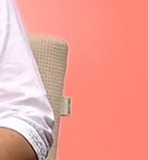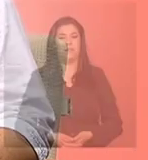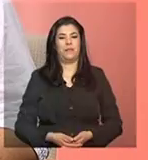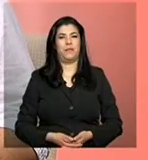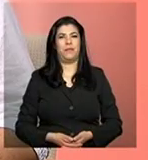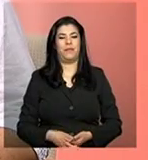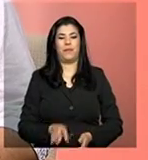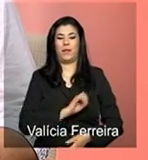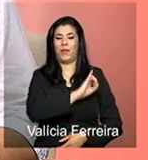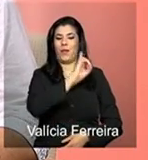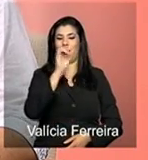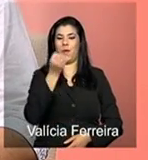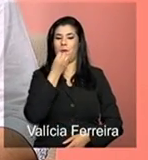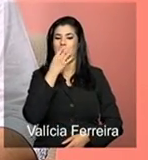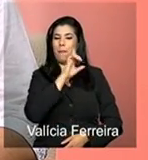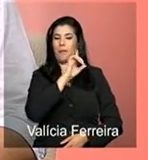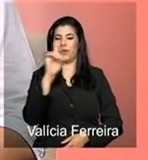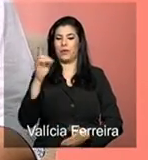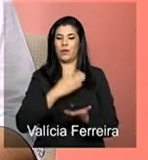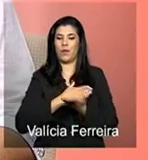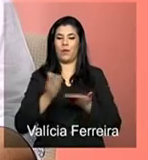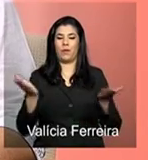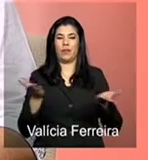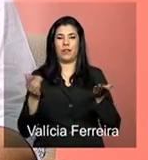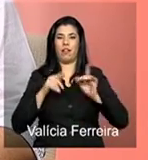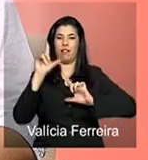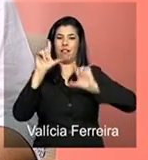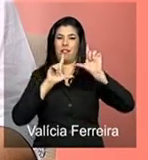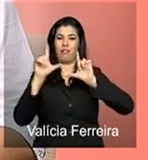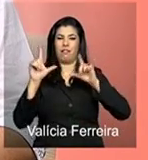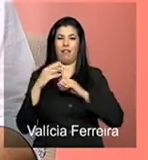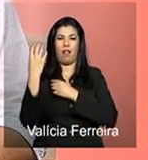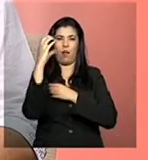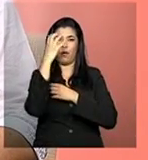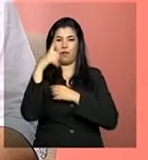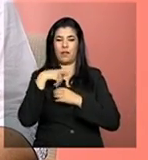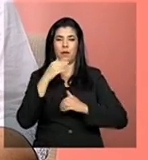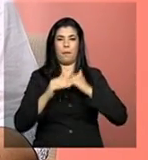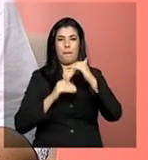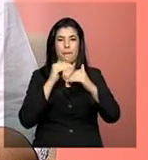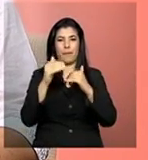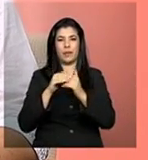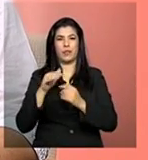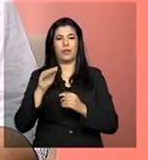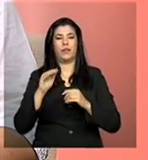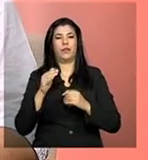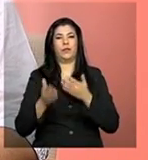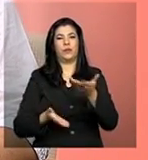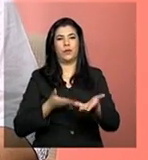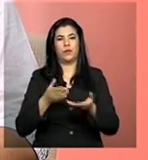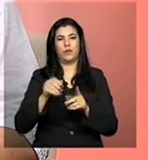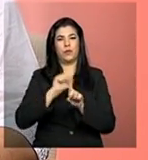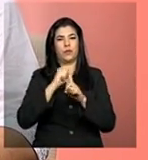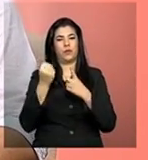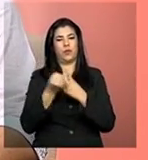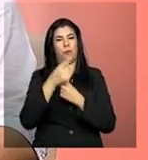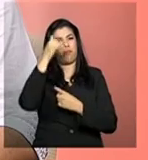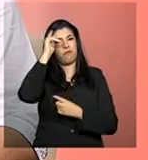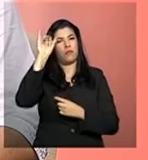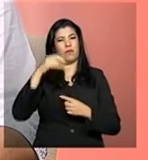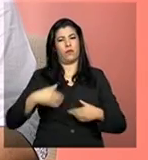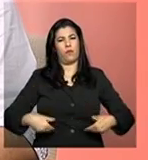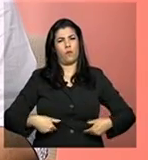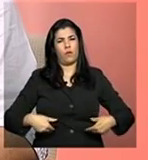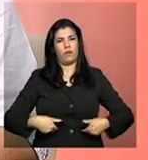Olá, bom dia! Está no ar mais uma teleconferência do Ministério do Desenvolvimento Social e Combate à Fome. O tema de